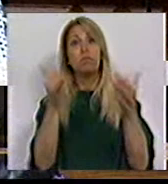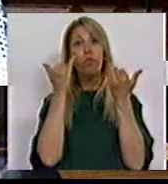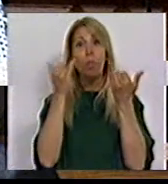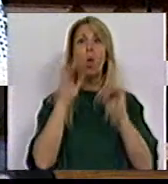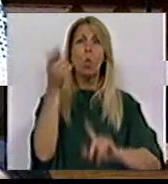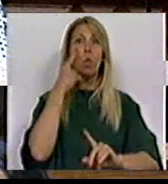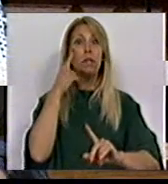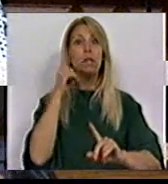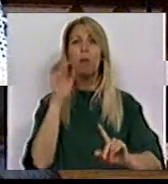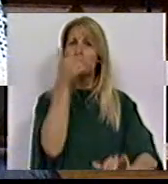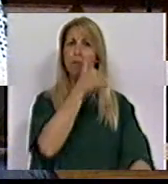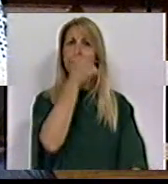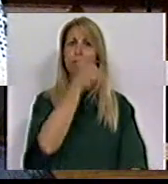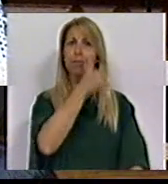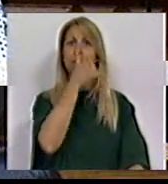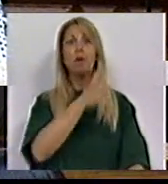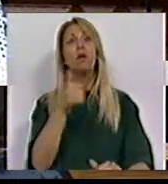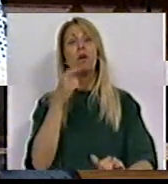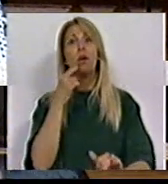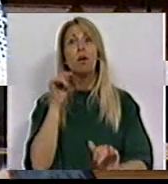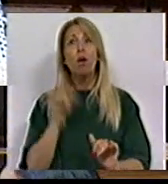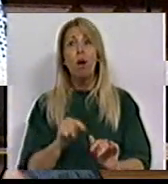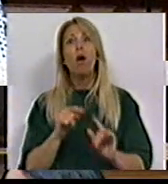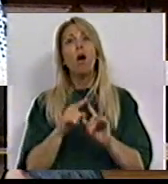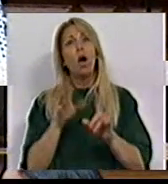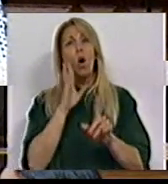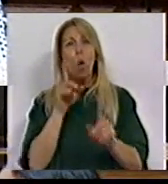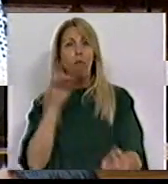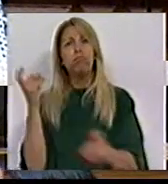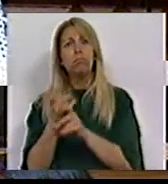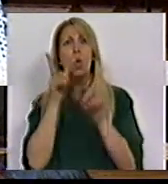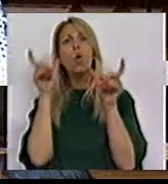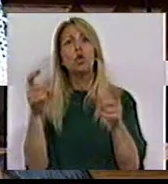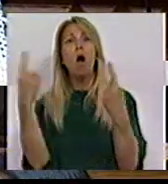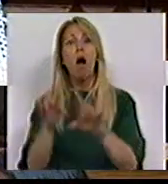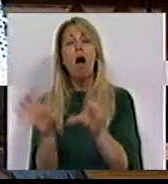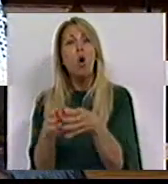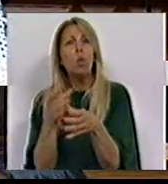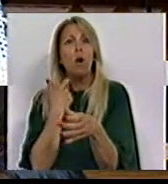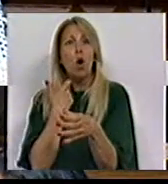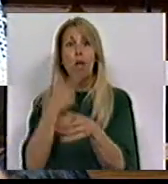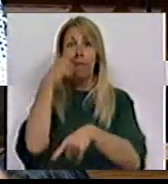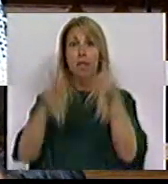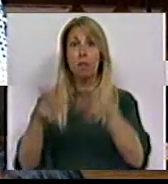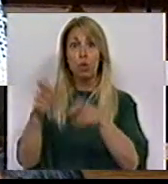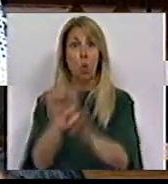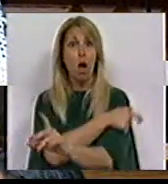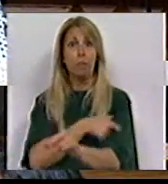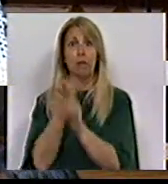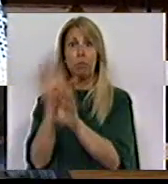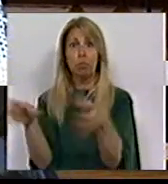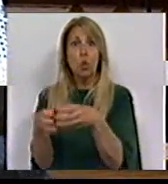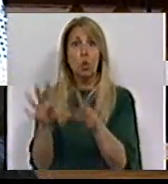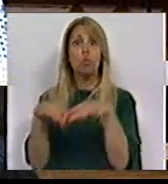entretenimento mediáticos sejam controlados por um pequeno núcleo de pessoas e entidades representativos de uma camada social a que